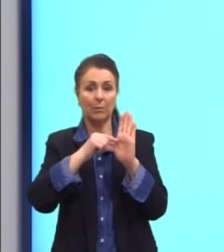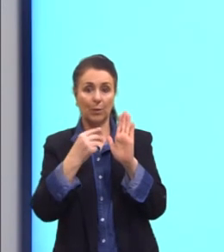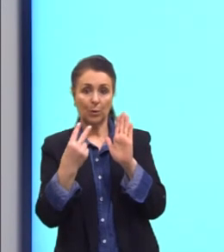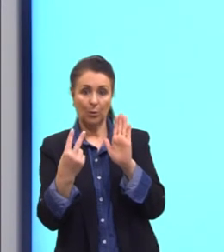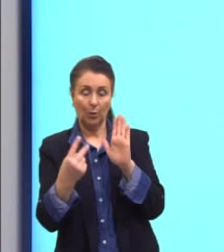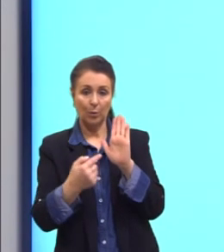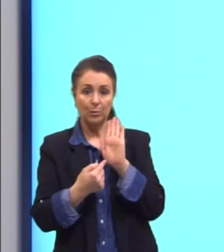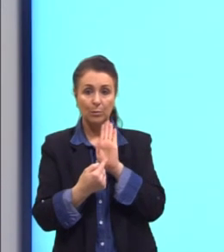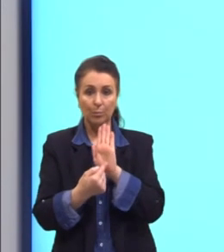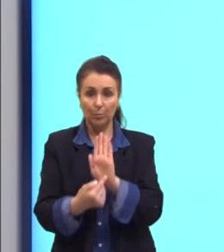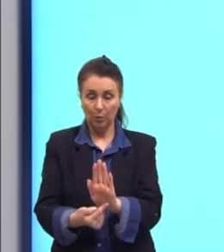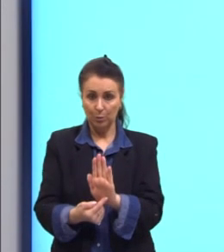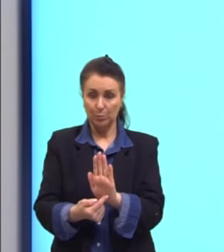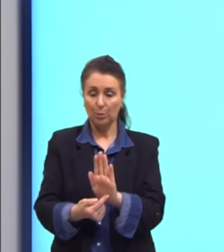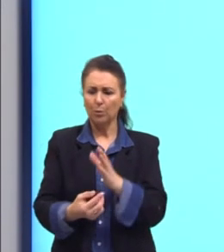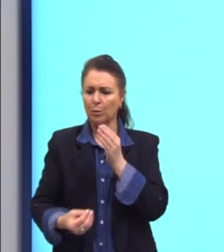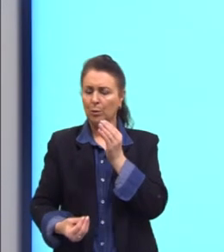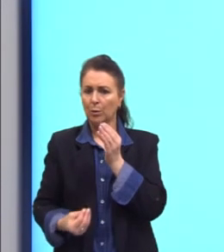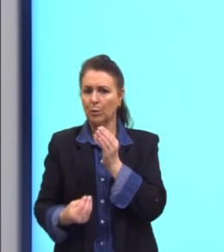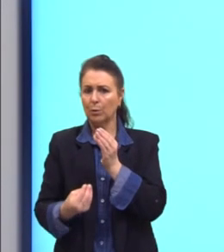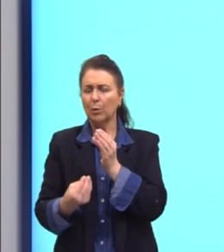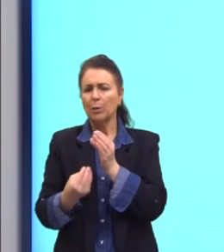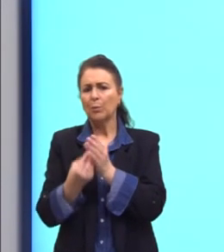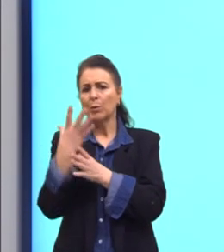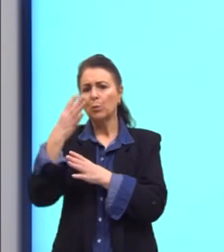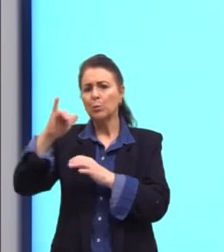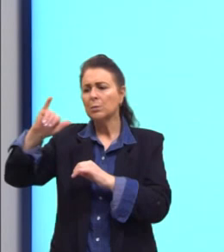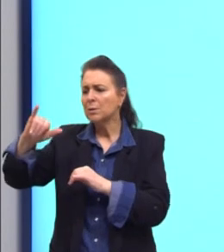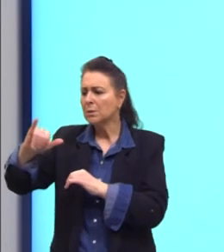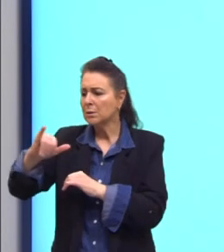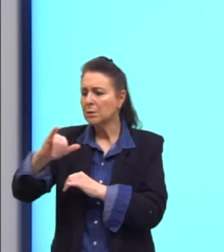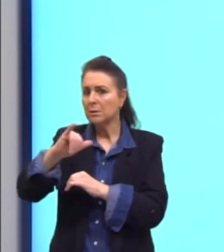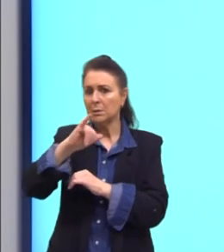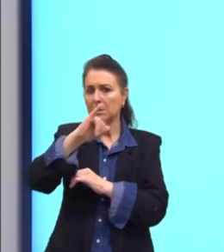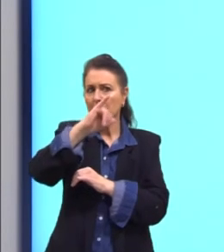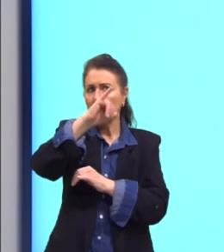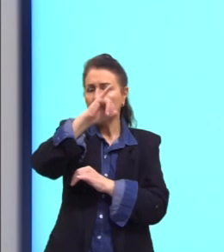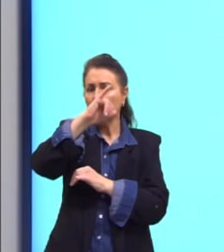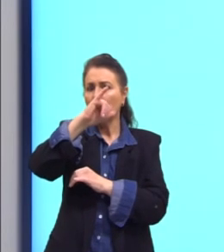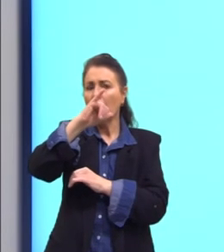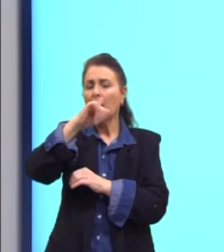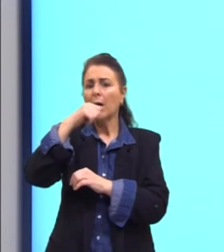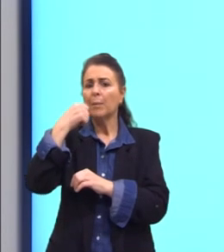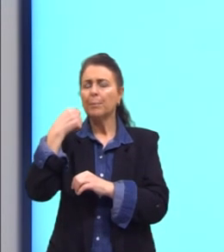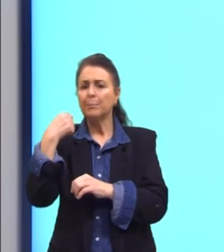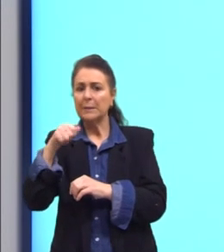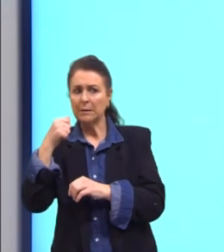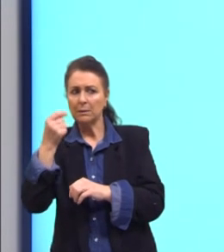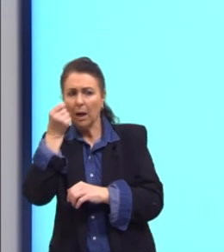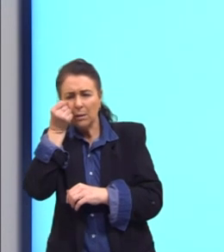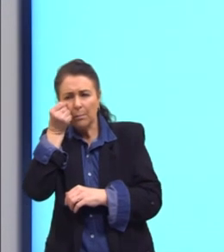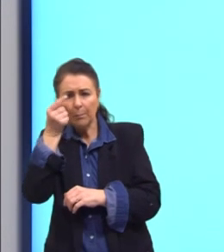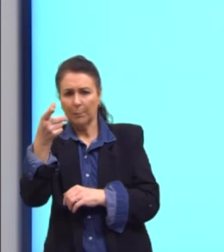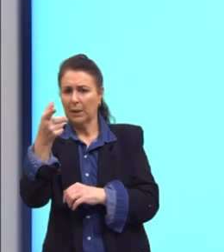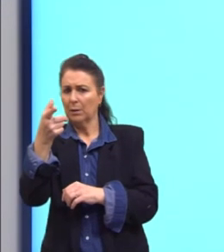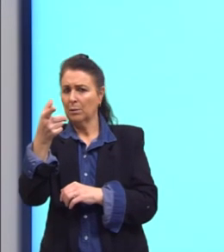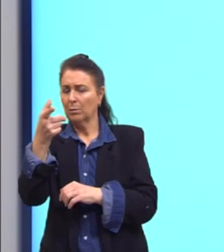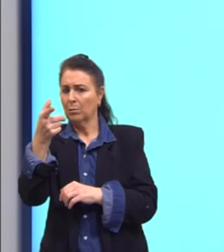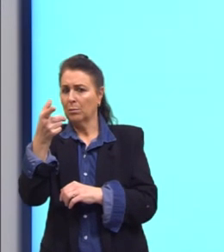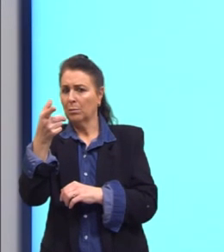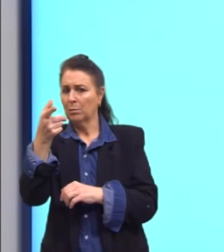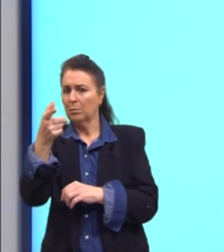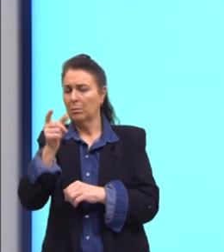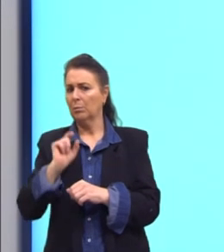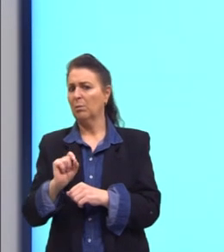indica que os produtores de aeronaves devem ser... devem ficar espertos para esperar